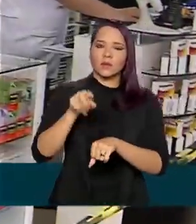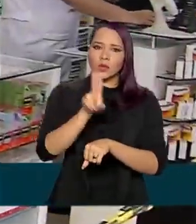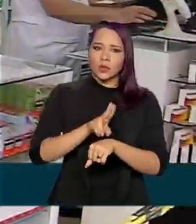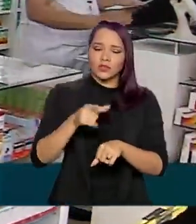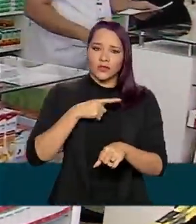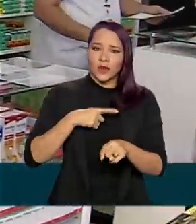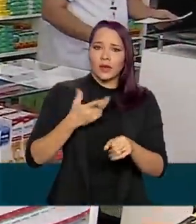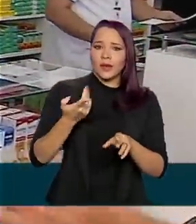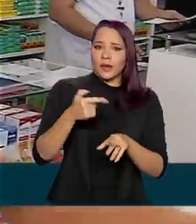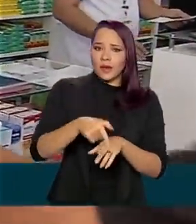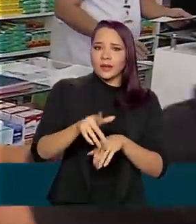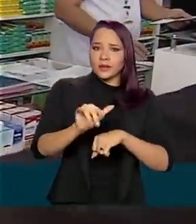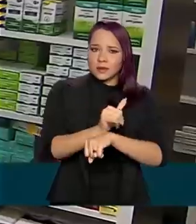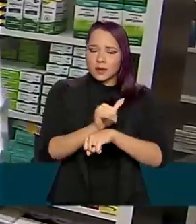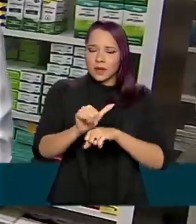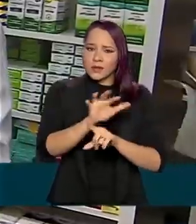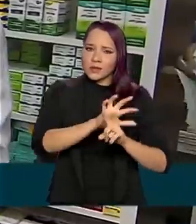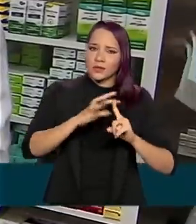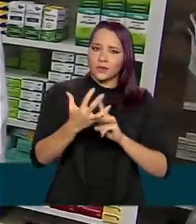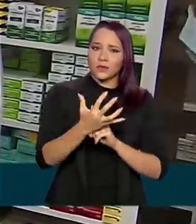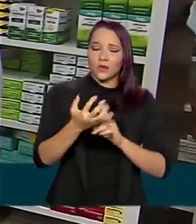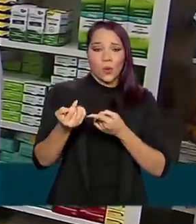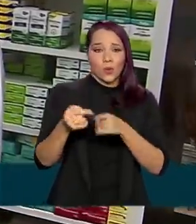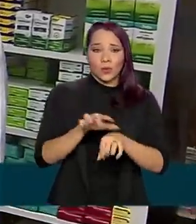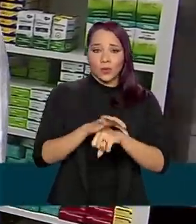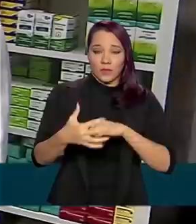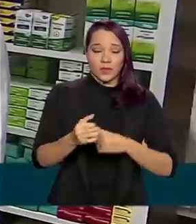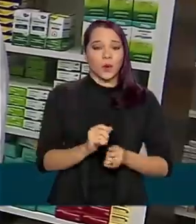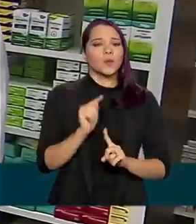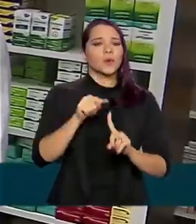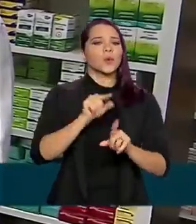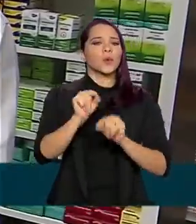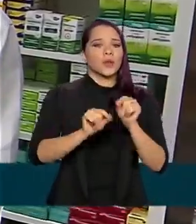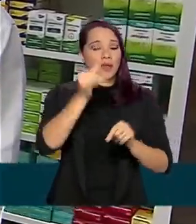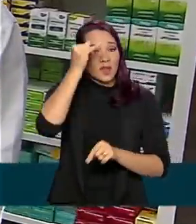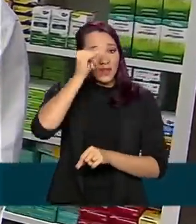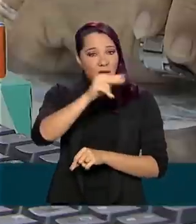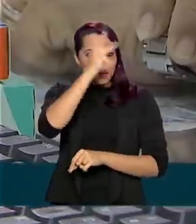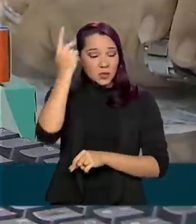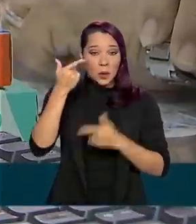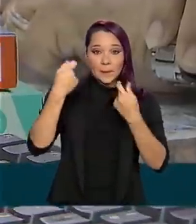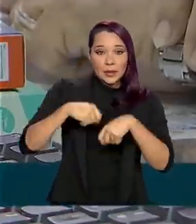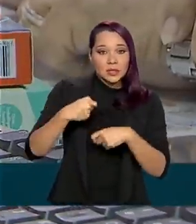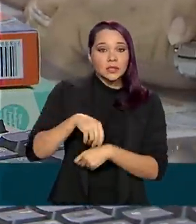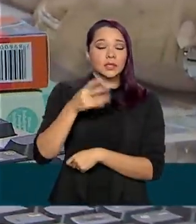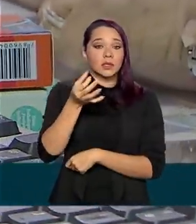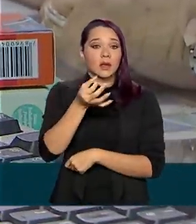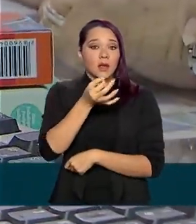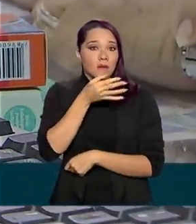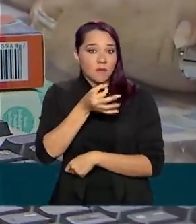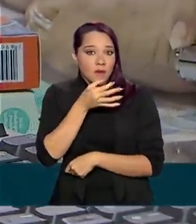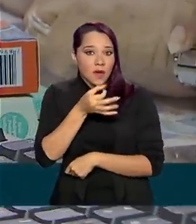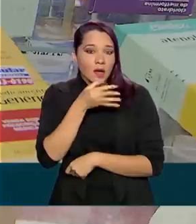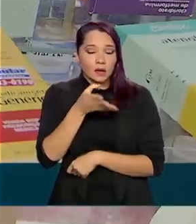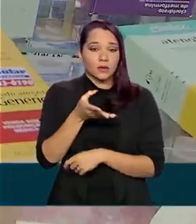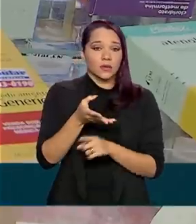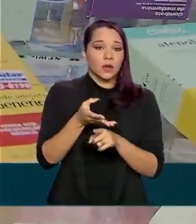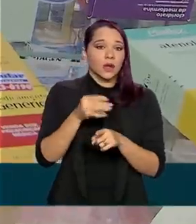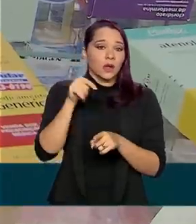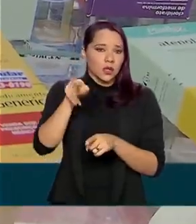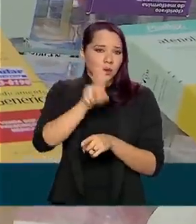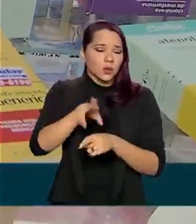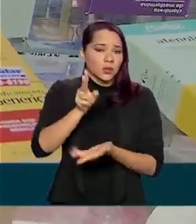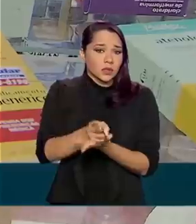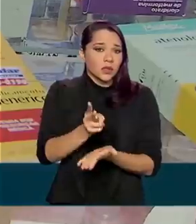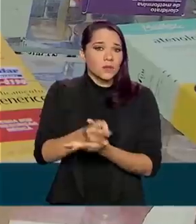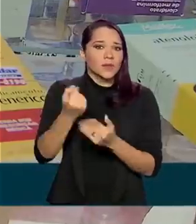restrição impostas para combater a Covid-19. O objetivo é evitar que pessoas que precisem dos medicamentos de uso